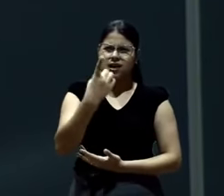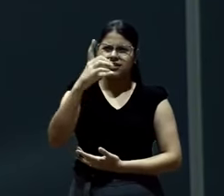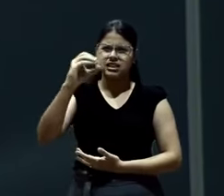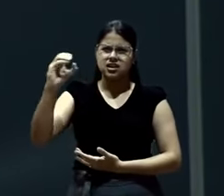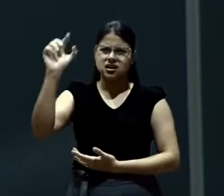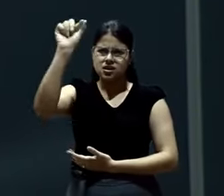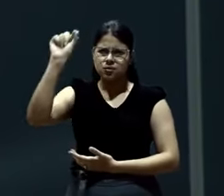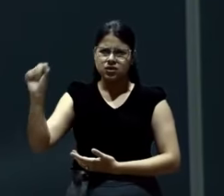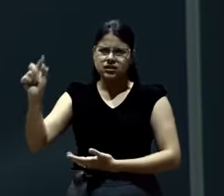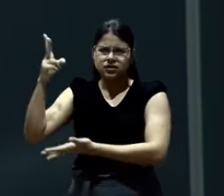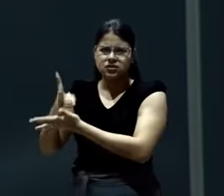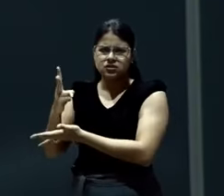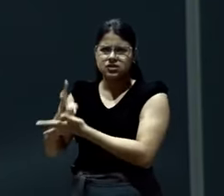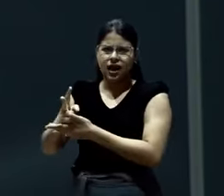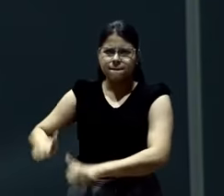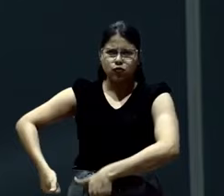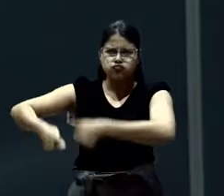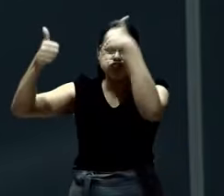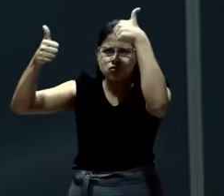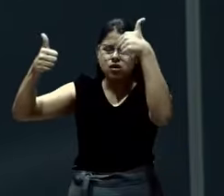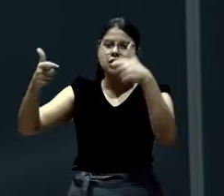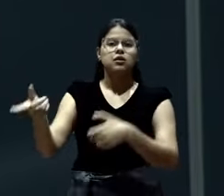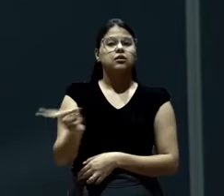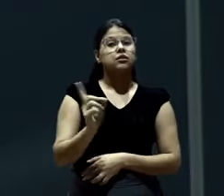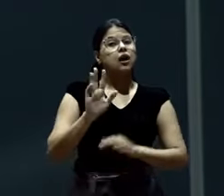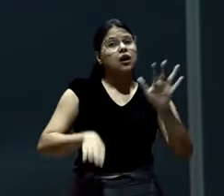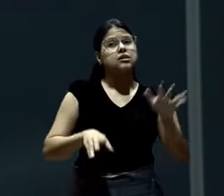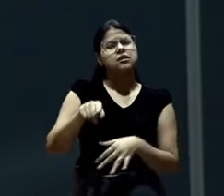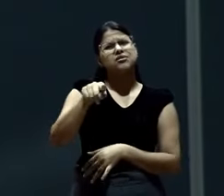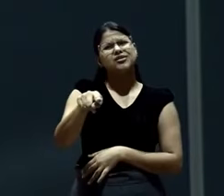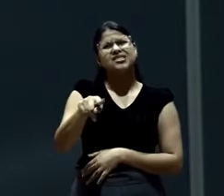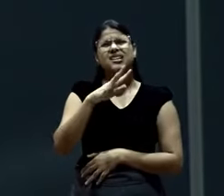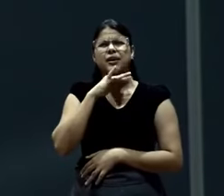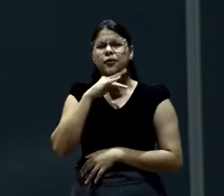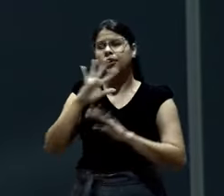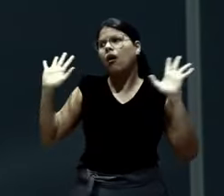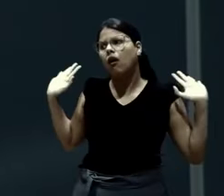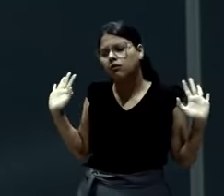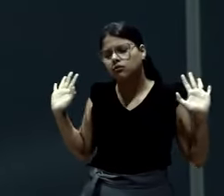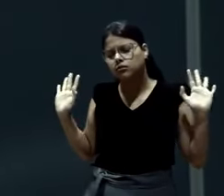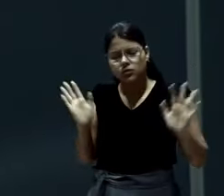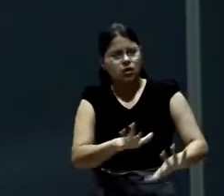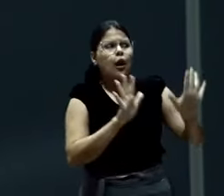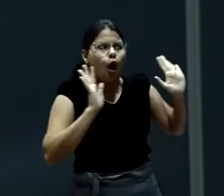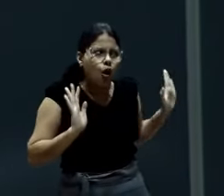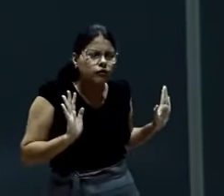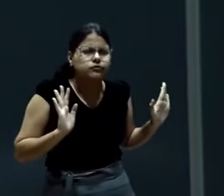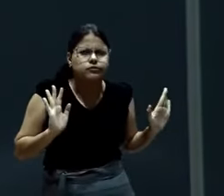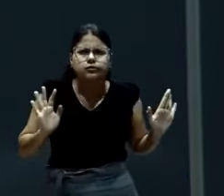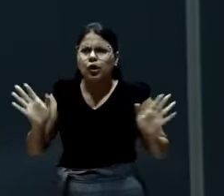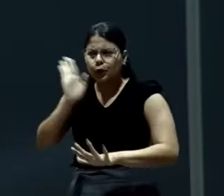está 10%. Não me toque, não me rele, me deixe quieto. Não é assim? Só que vai ter outro dia.